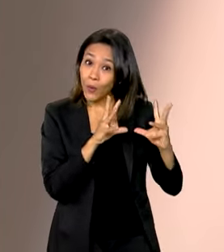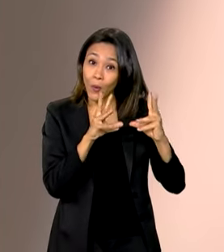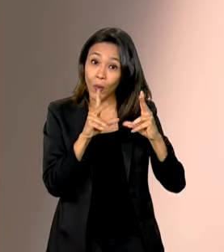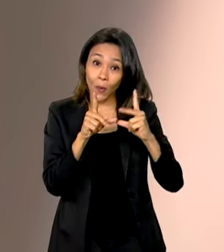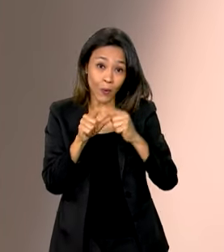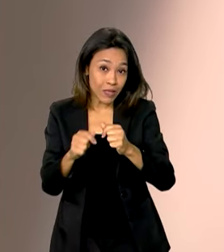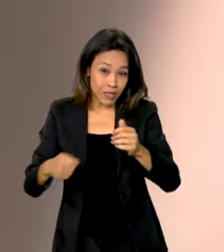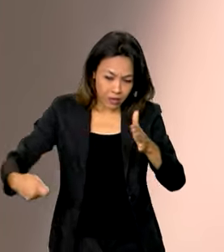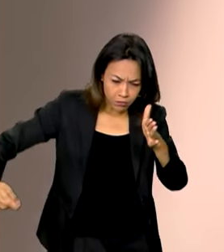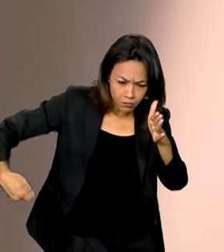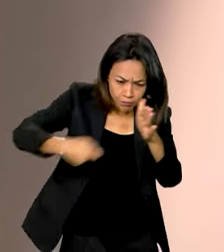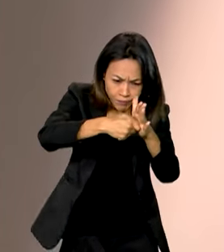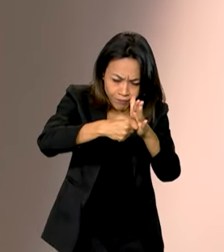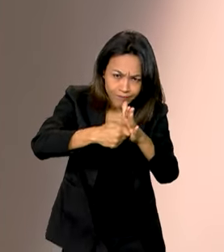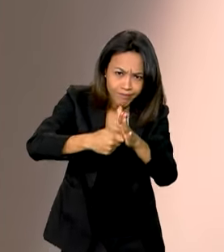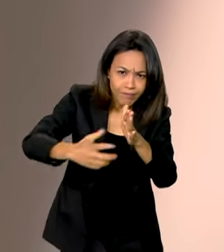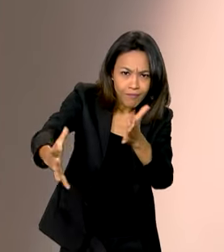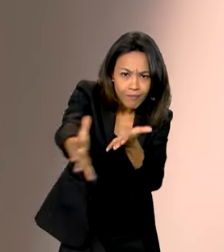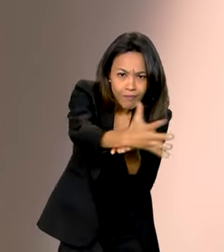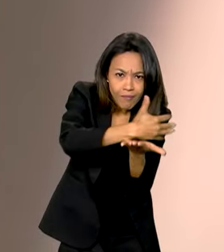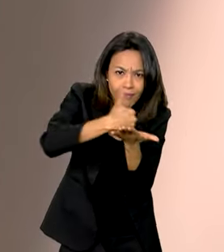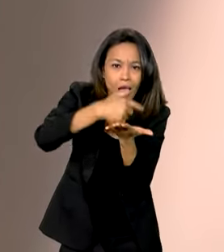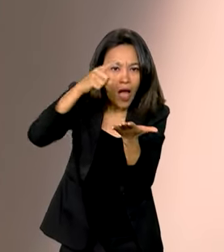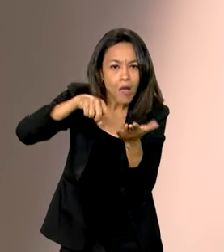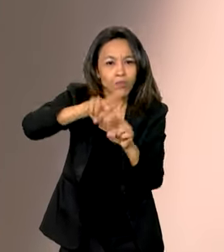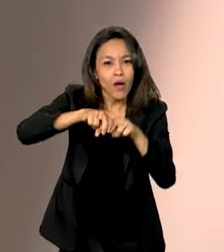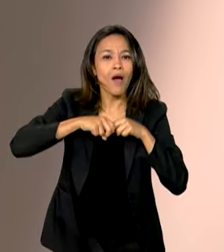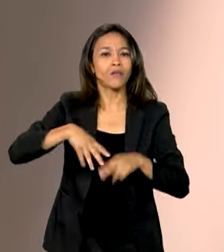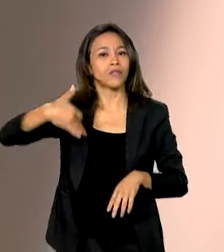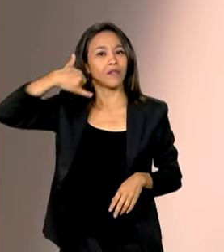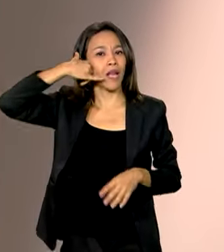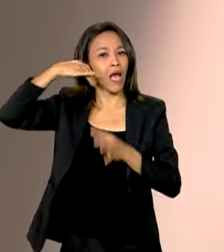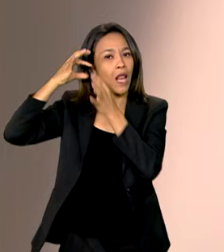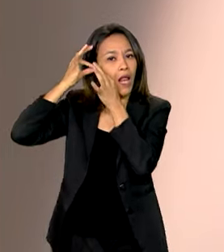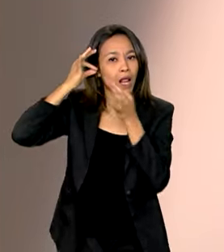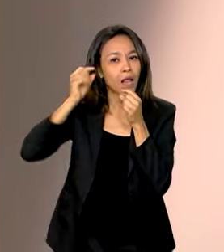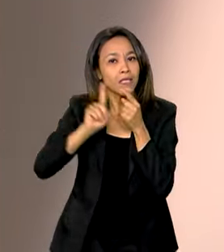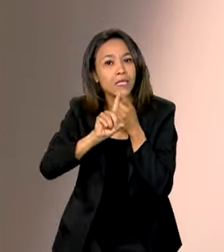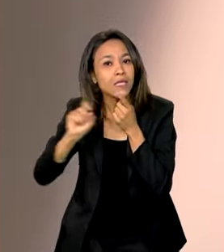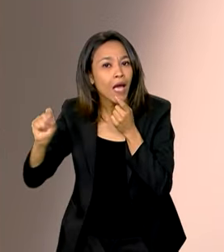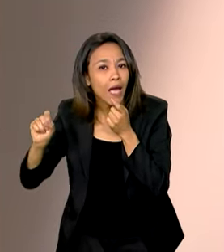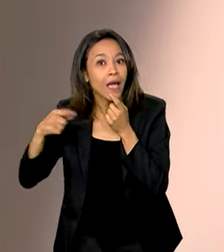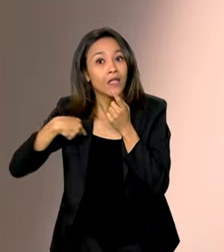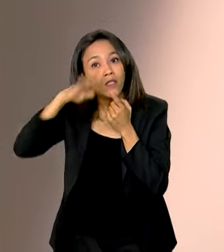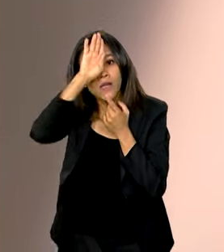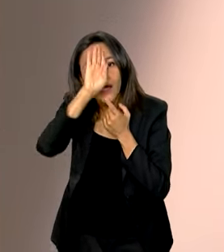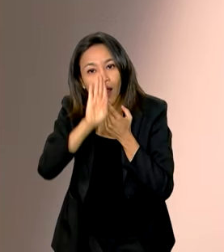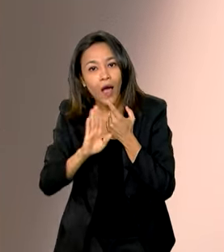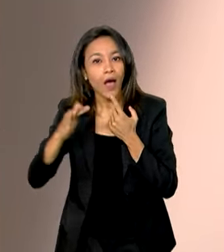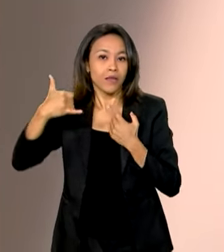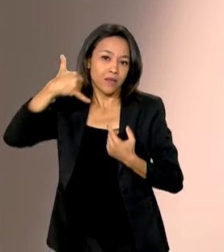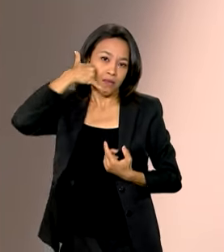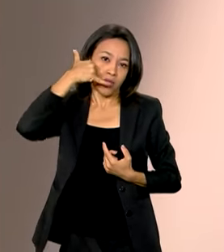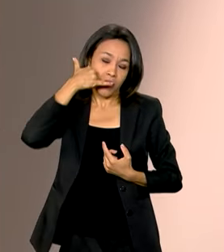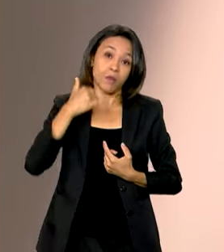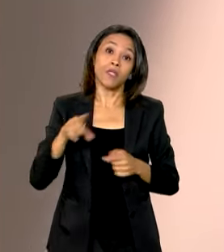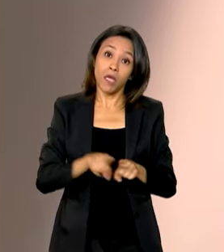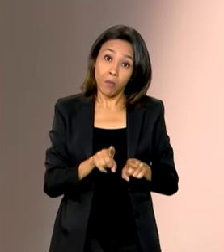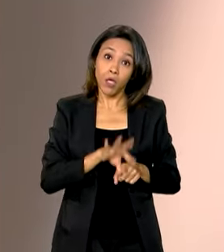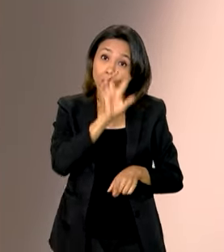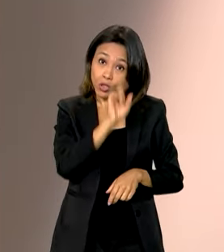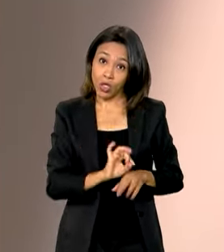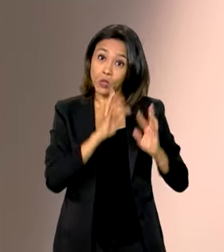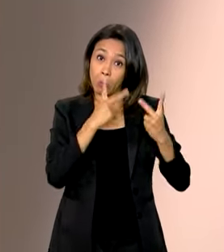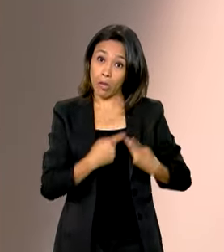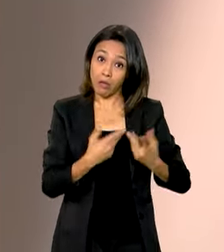denúncias apuradas foram feitas via Disque 100. Vale lembrar que, além da ligação gratuita, o Disque Direitos Humanos também